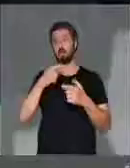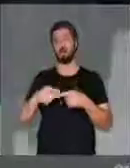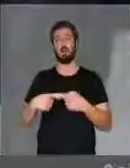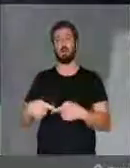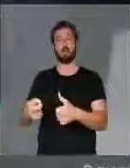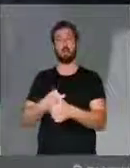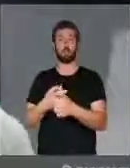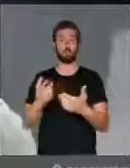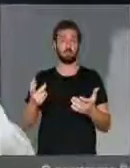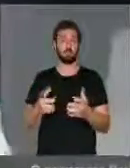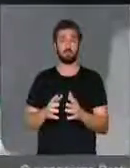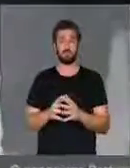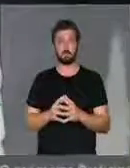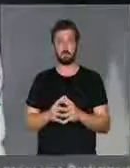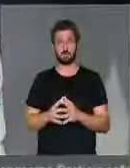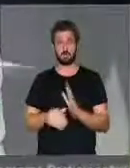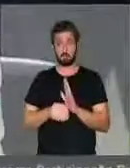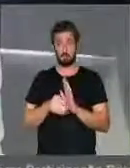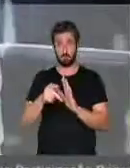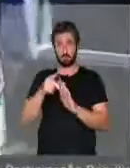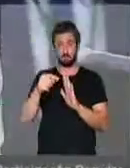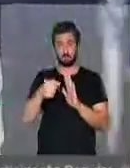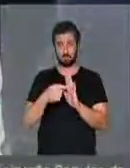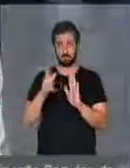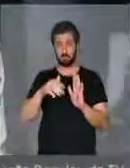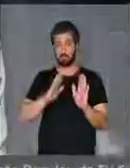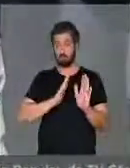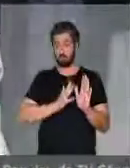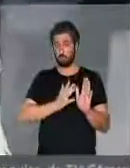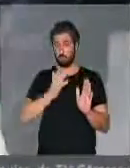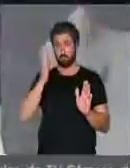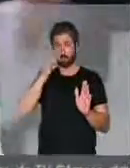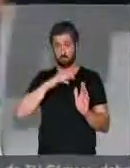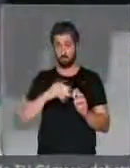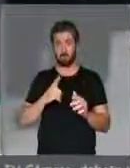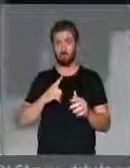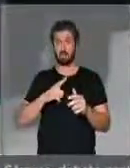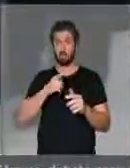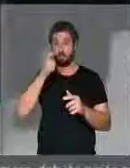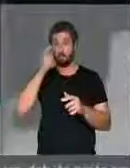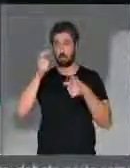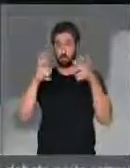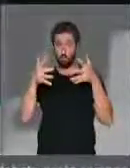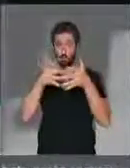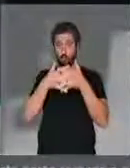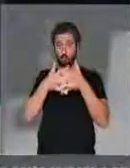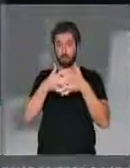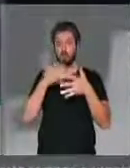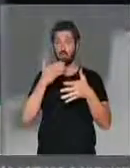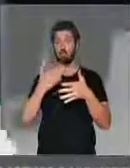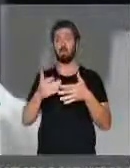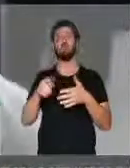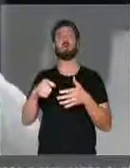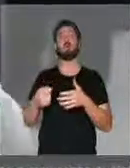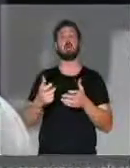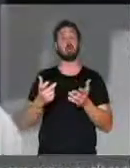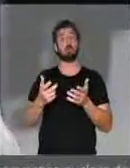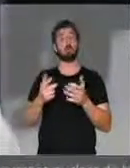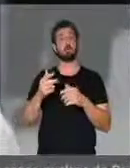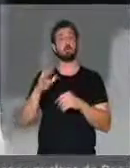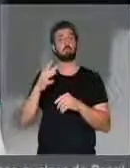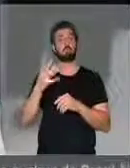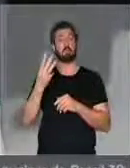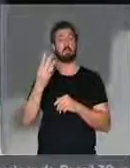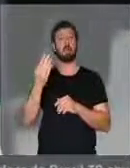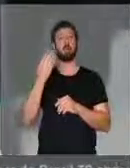rolagem de dívidas. Essa medida provisória é nefasta, há conflitos de interesse que ela beneficia em mais